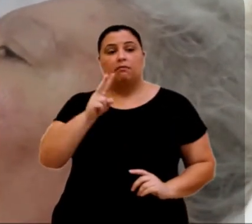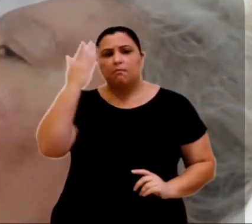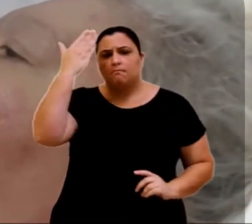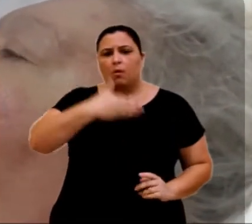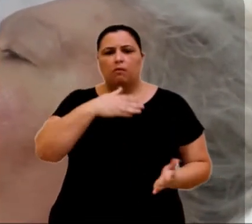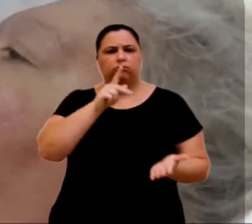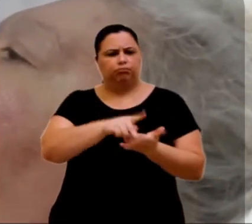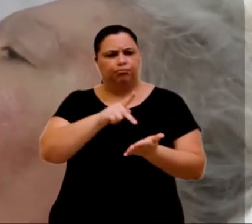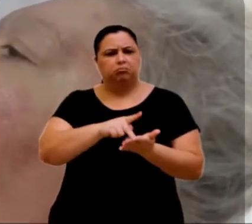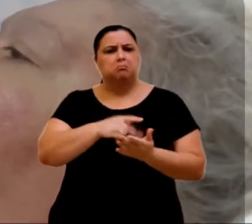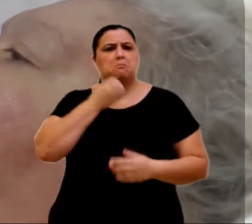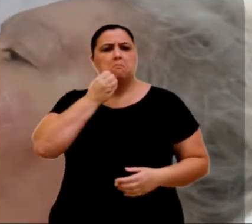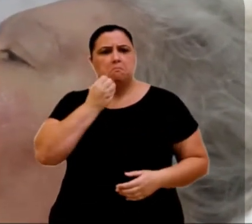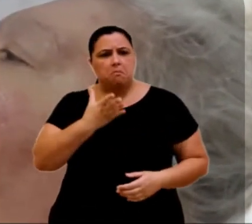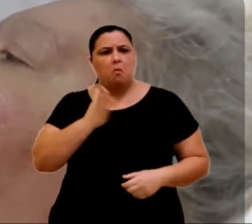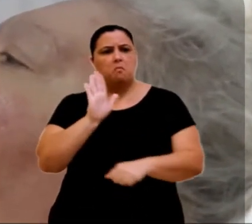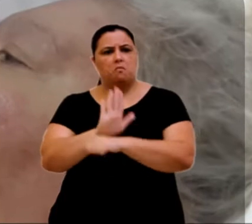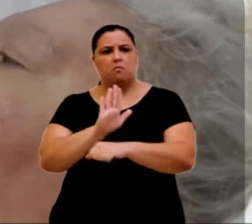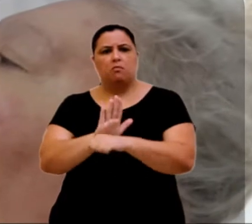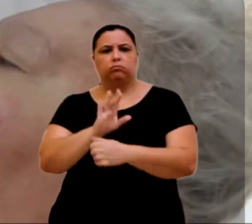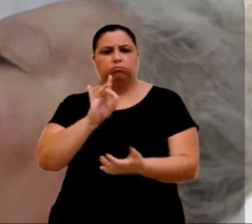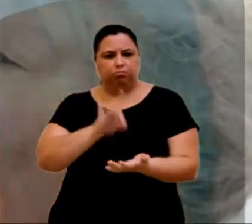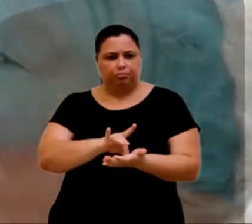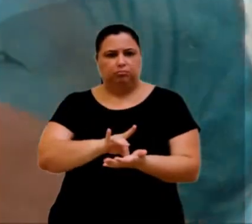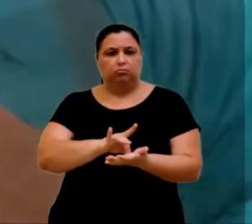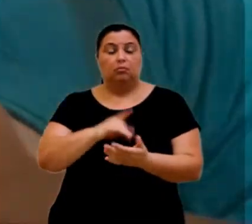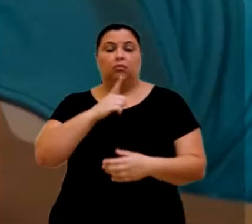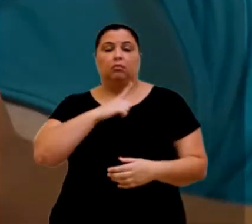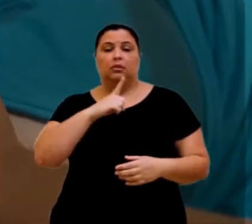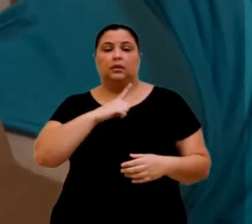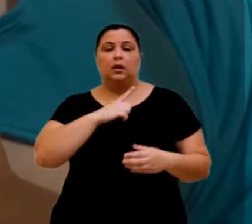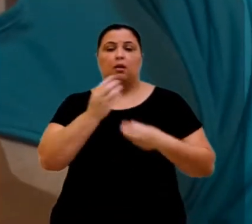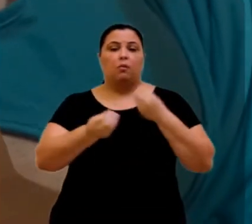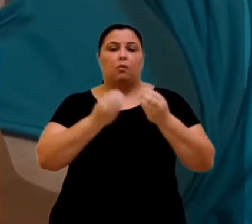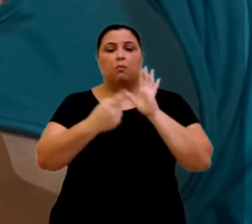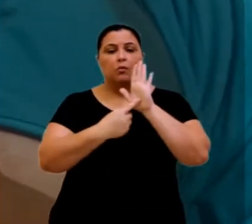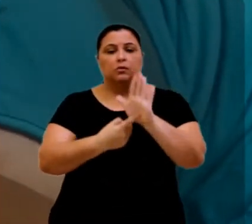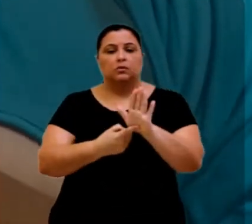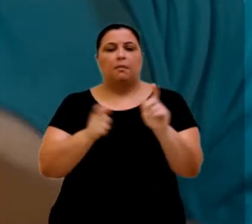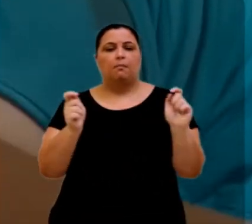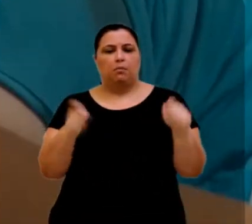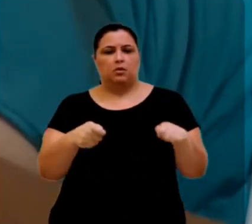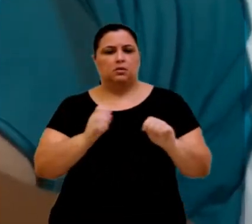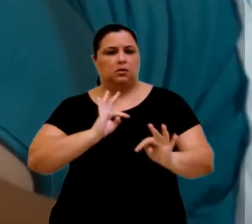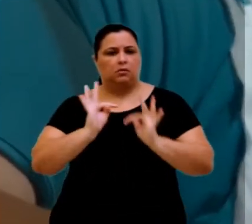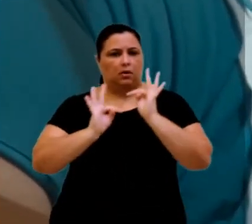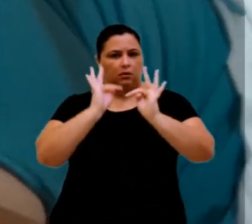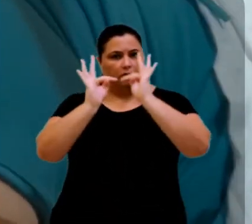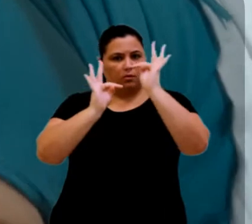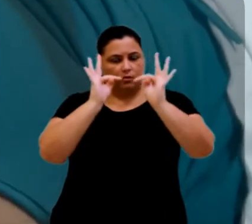realmente às necessidades do público em questão. Testes preliminares do protótipo revelam seu grande potencial,